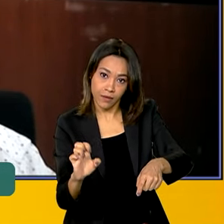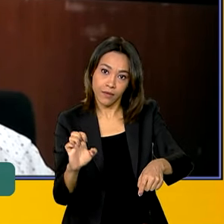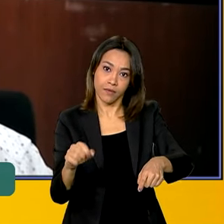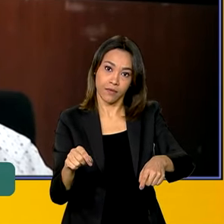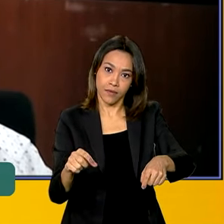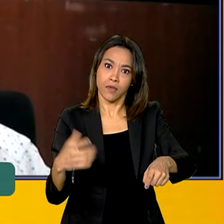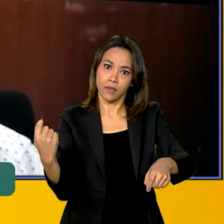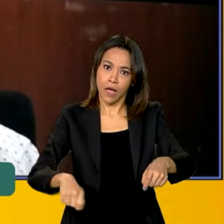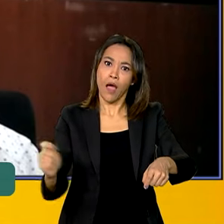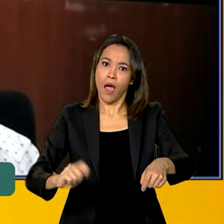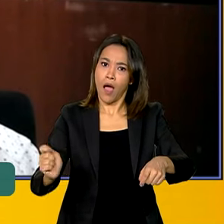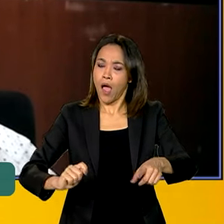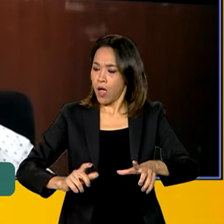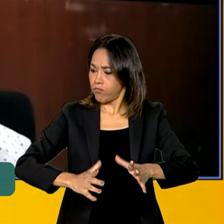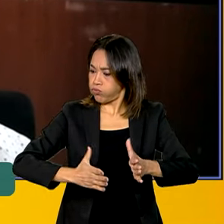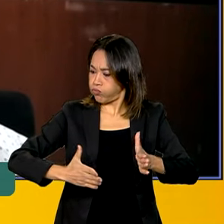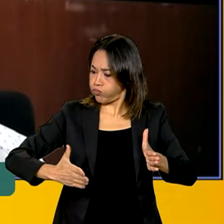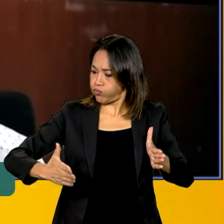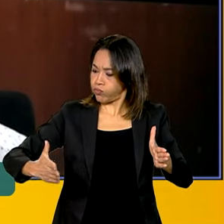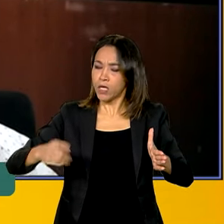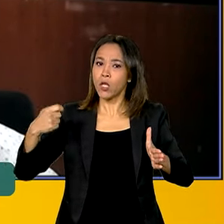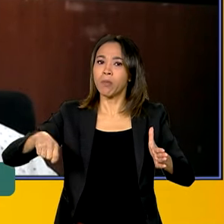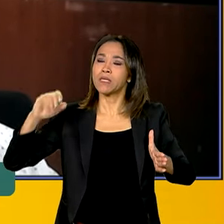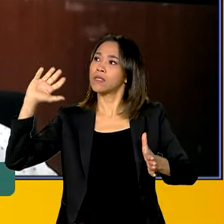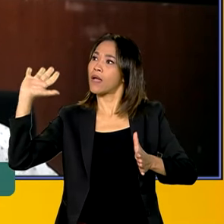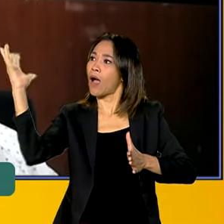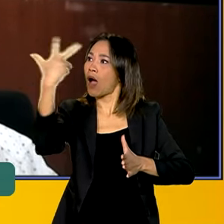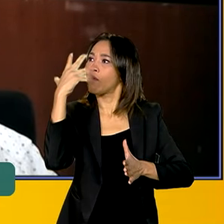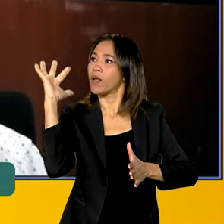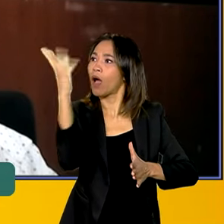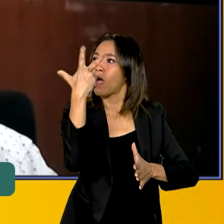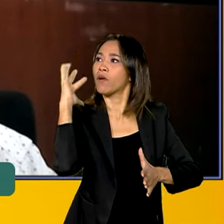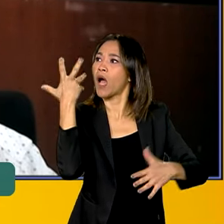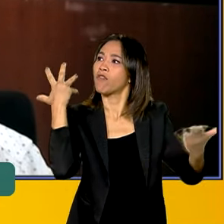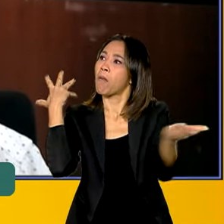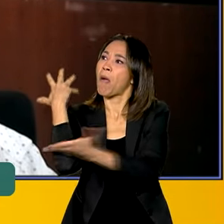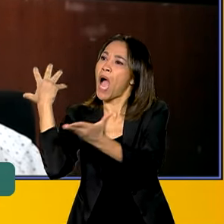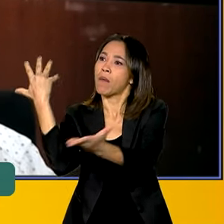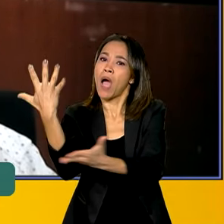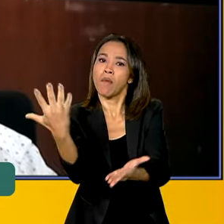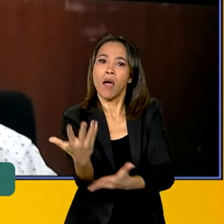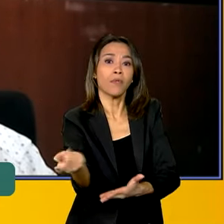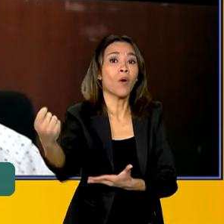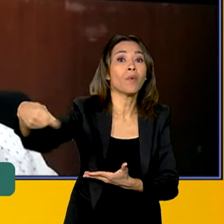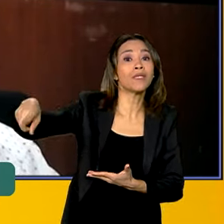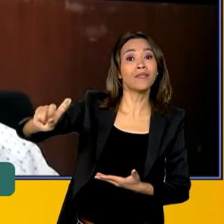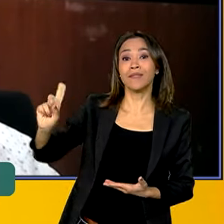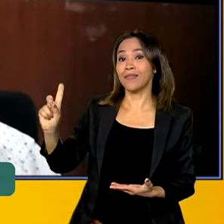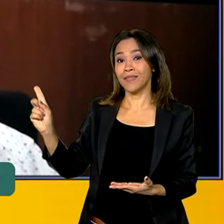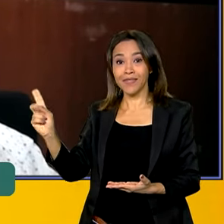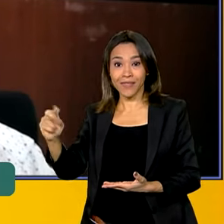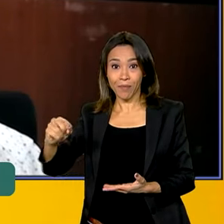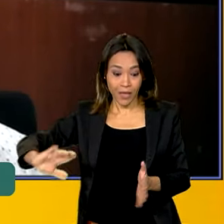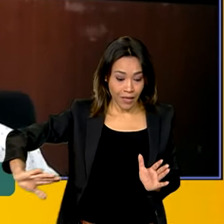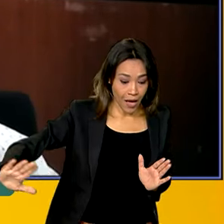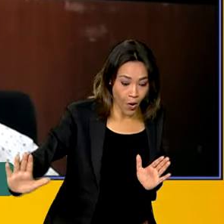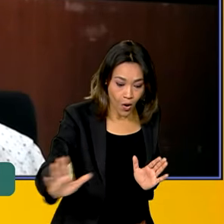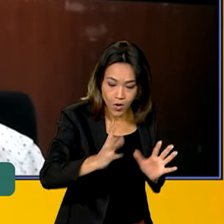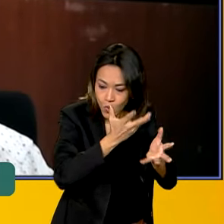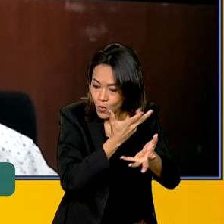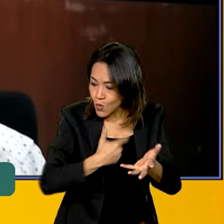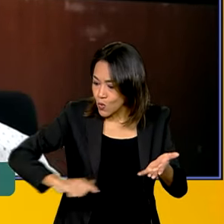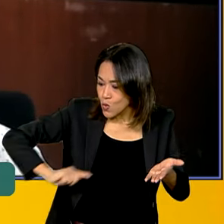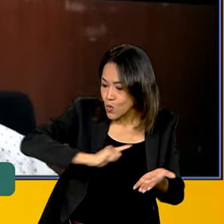qualquer invasão na questão ambiental. São áreas que já estão há tempos em processo produtivo e que precisam de um